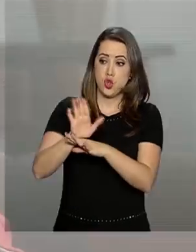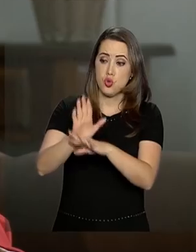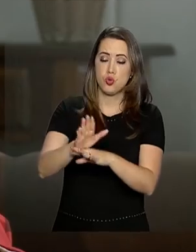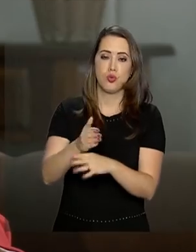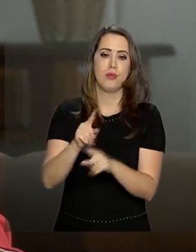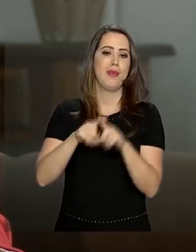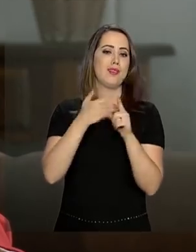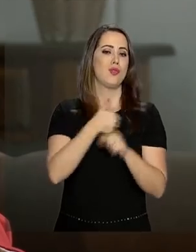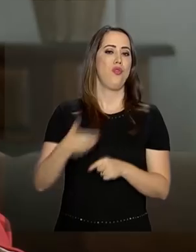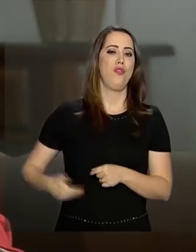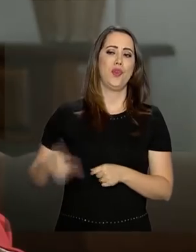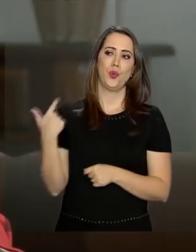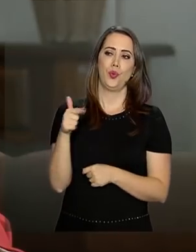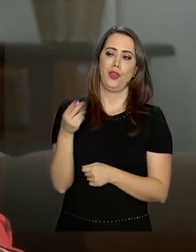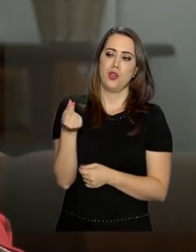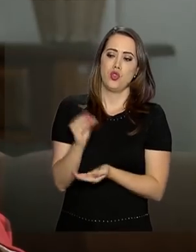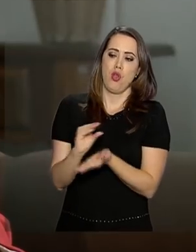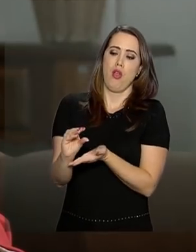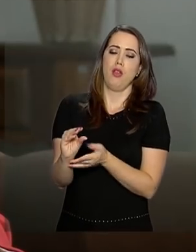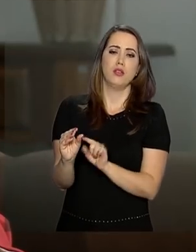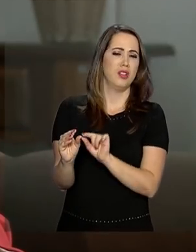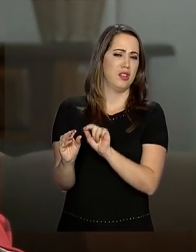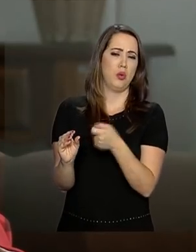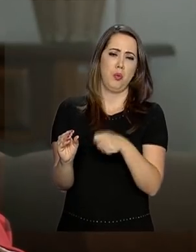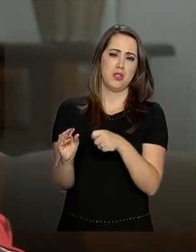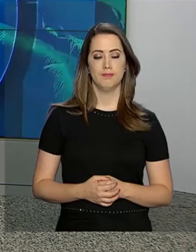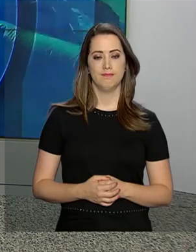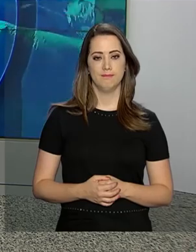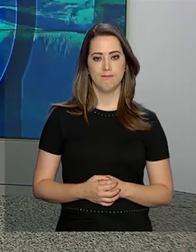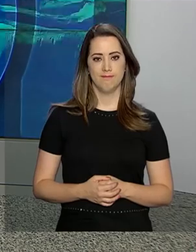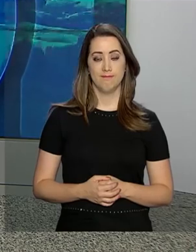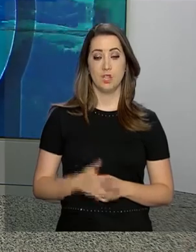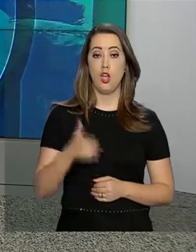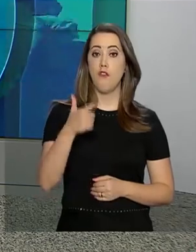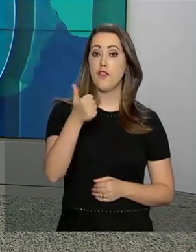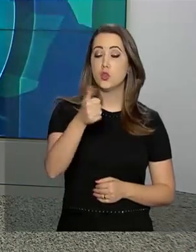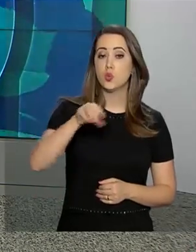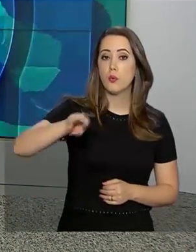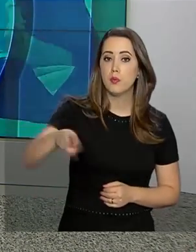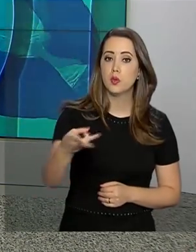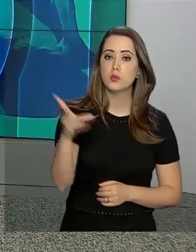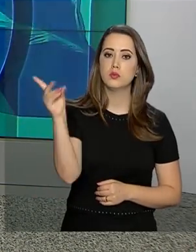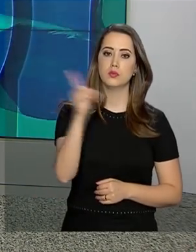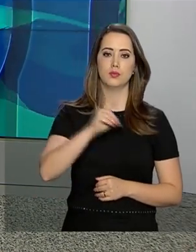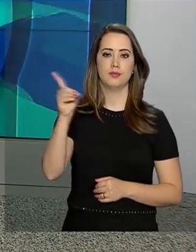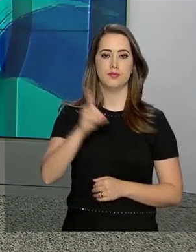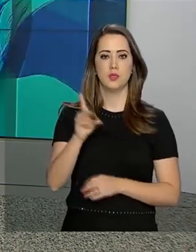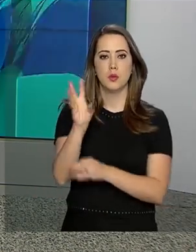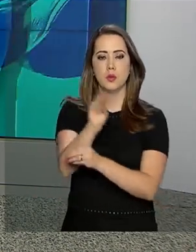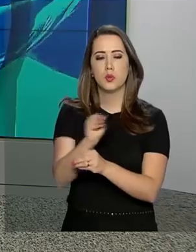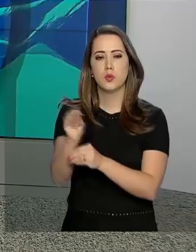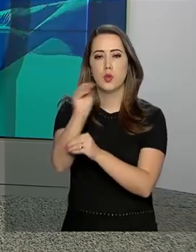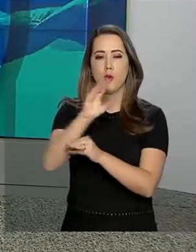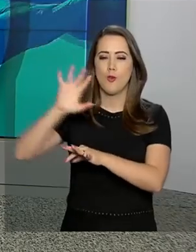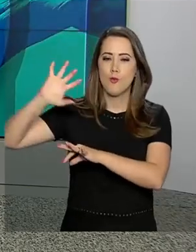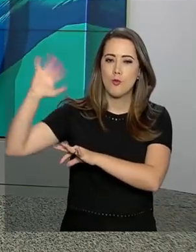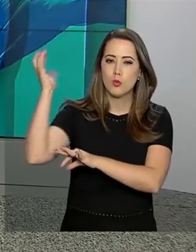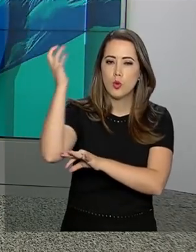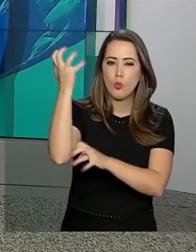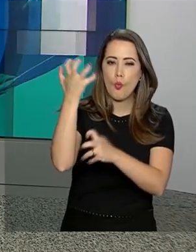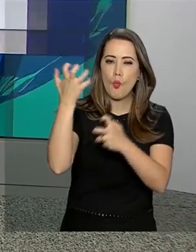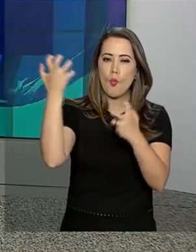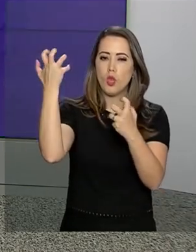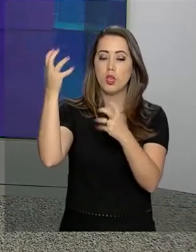recursos, o governo tem que regular e não ser o dono do porto. 21 milhões de dólares para preservar o